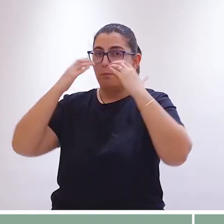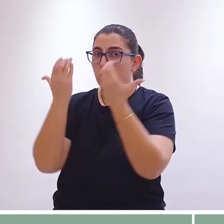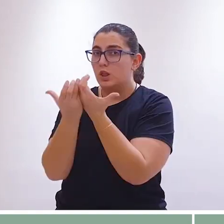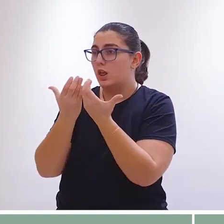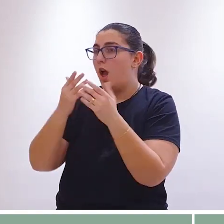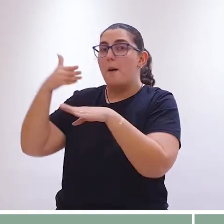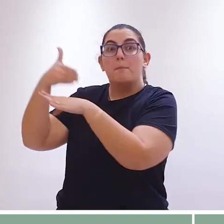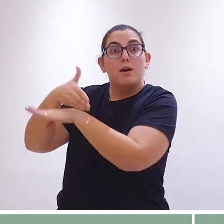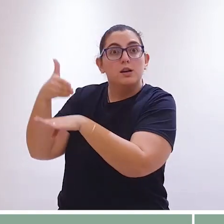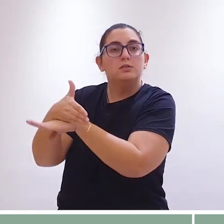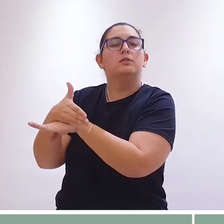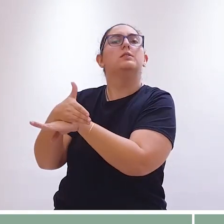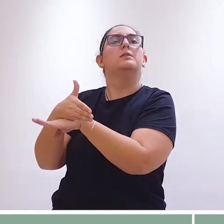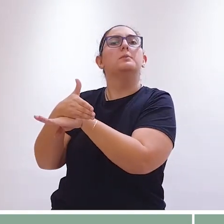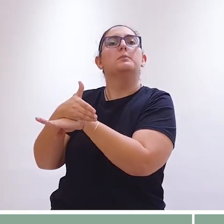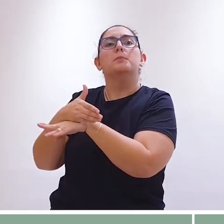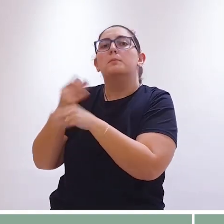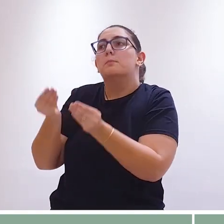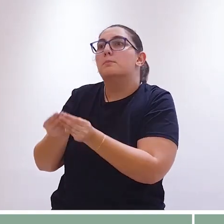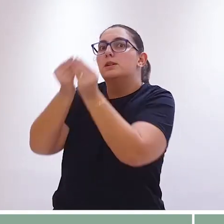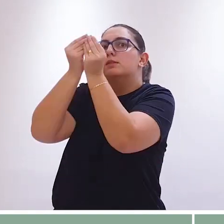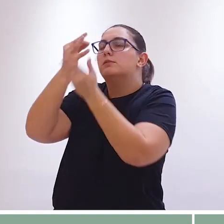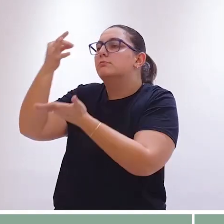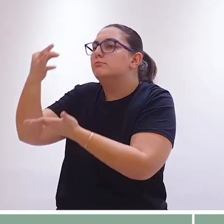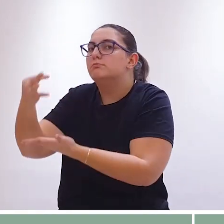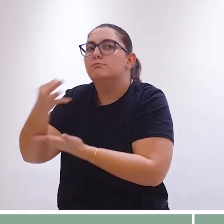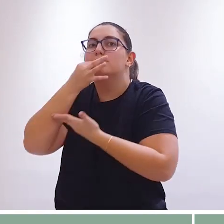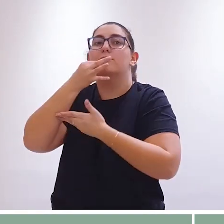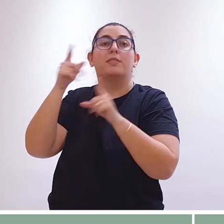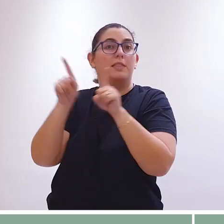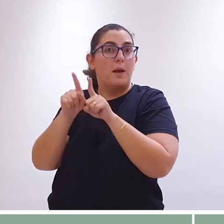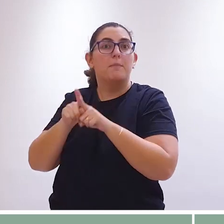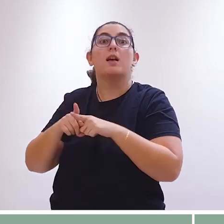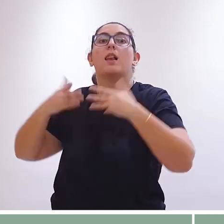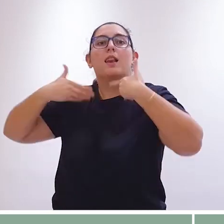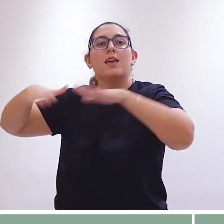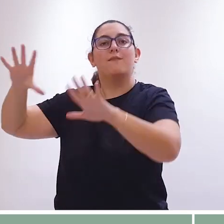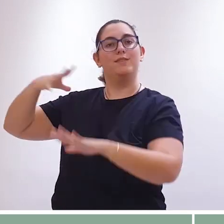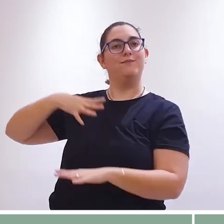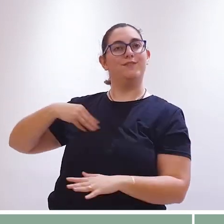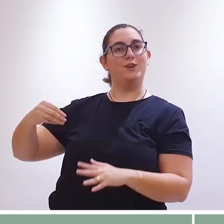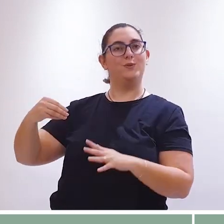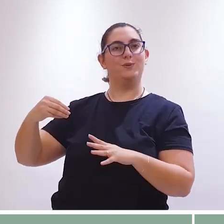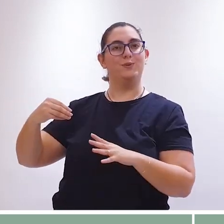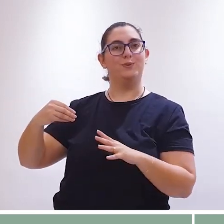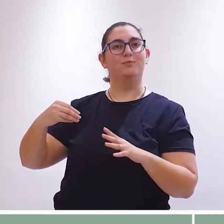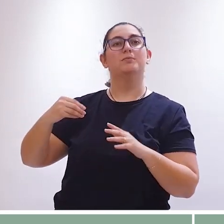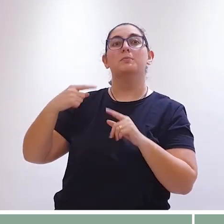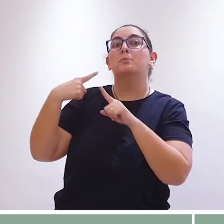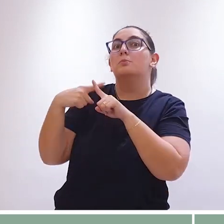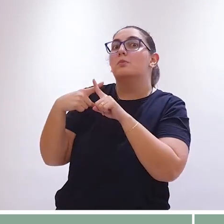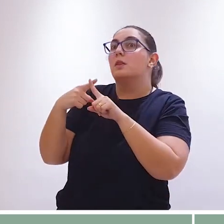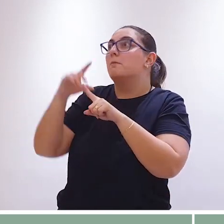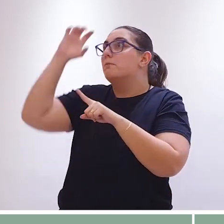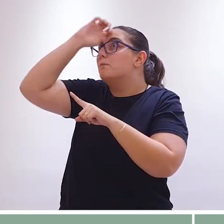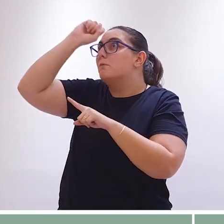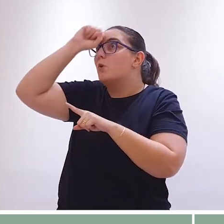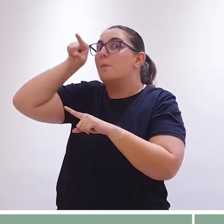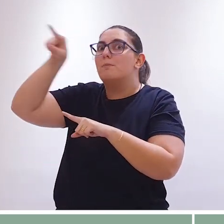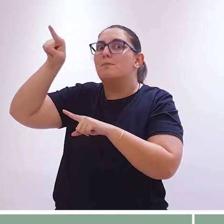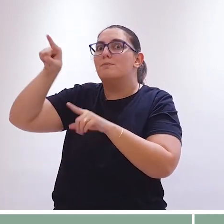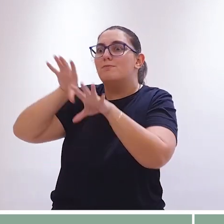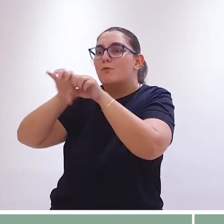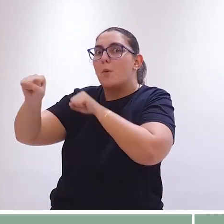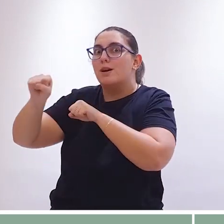das celebrações da Eucaristia e levamos também nossos filhos, introduzindo-os na celebração da fé. Uma forma de